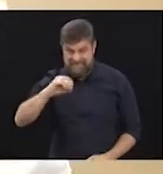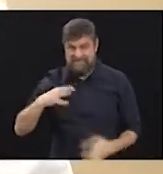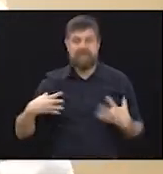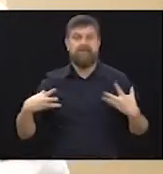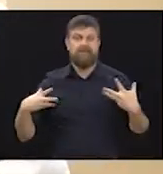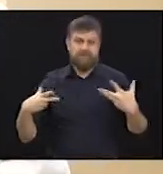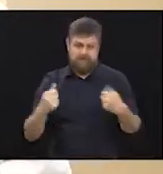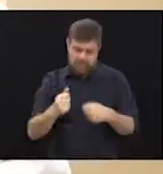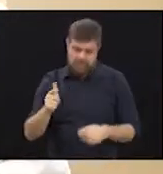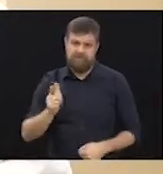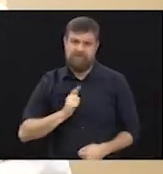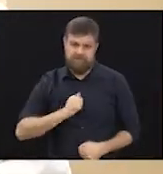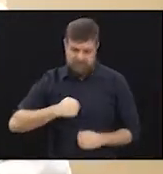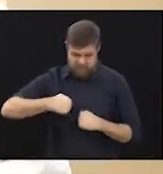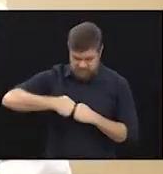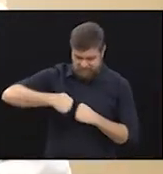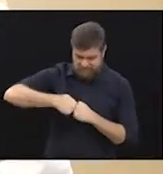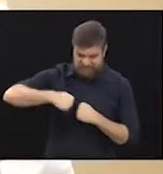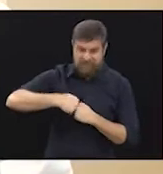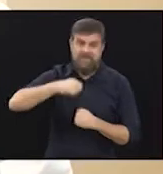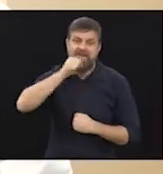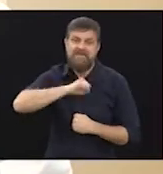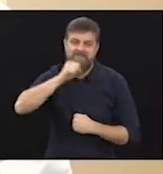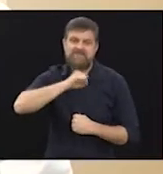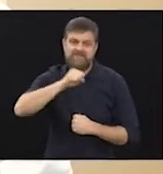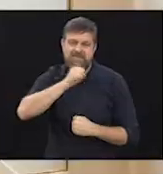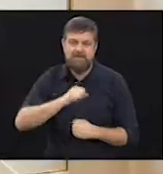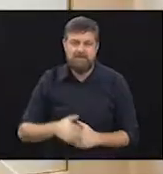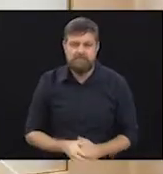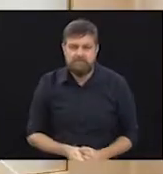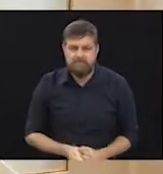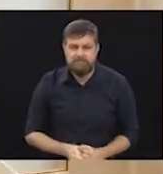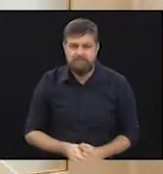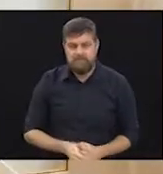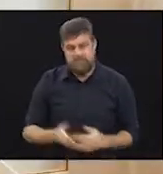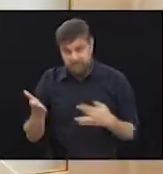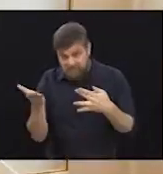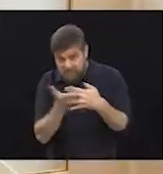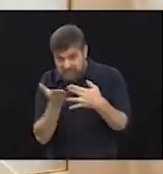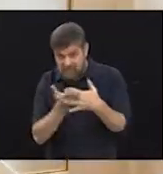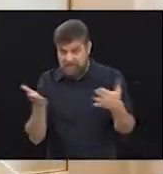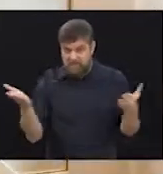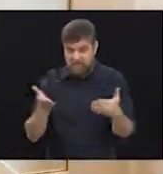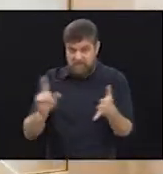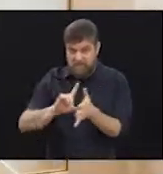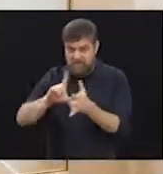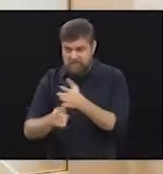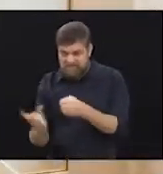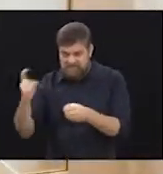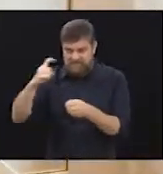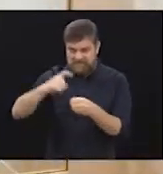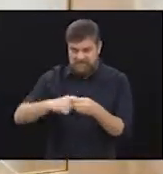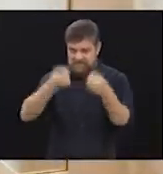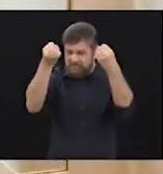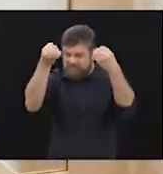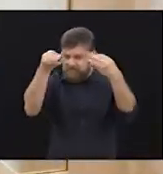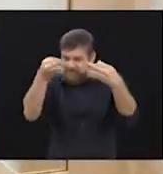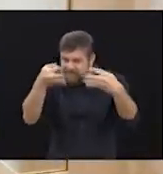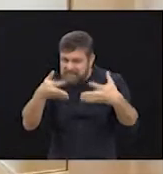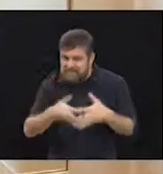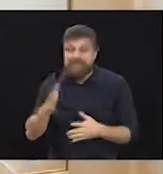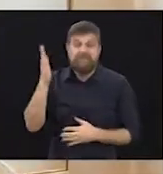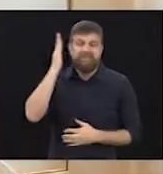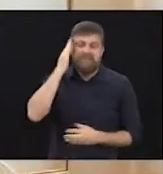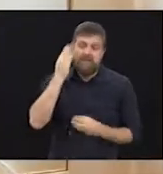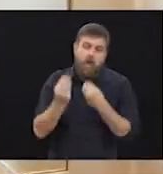todo mundo vai ter um pouquinho de osteoartrite, né? Tá. Bom, doutora, a gente vai fazer um intervalo agora, mas depois a gente volta para falar, para